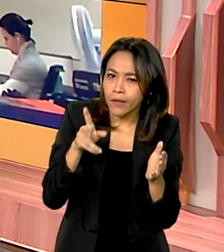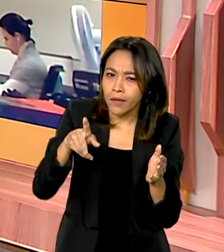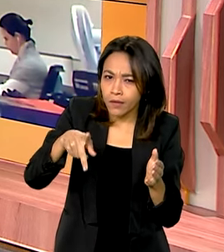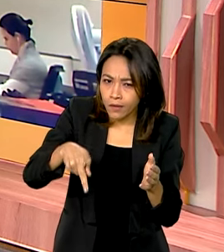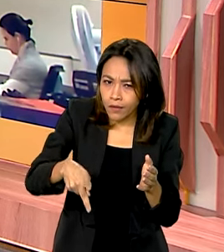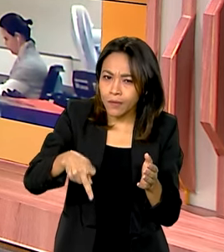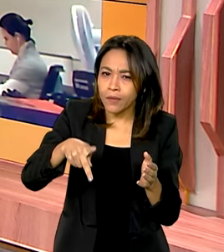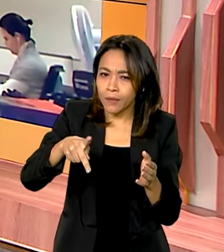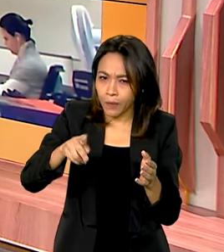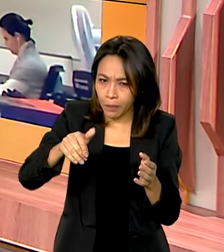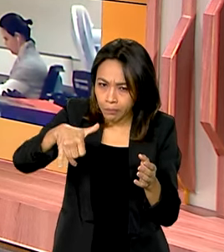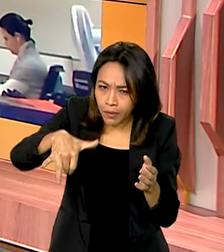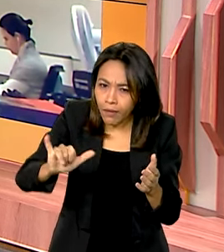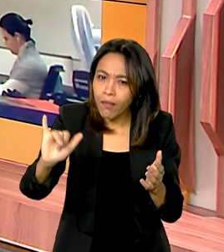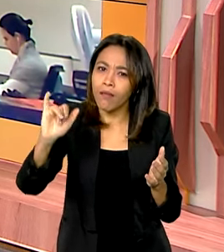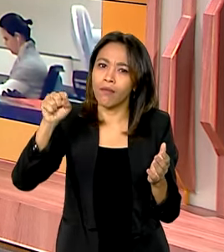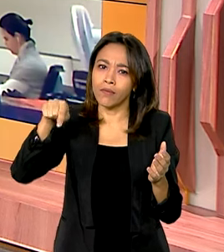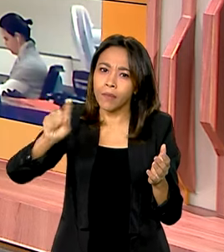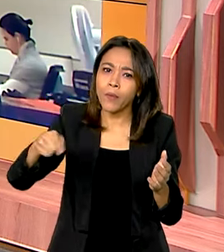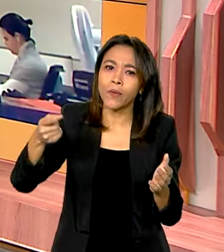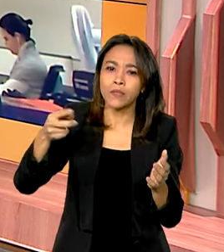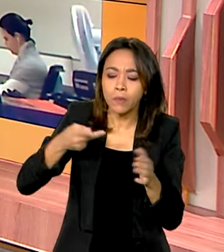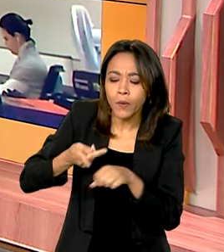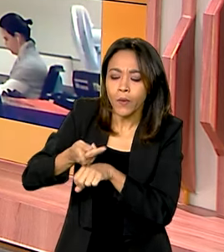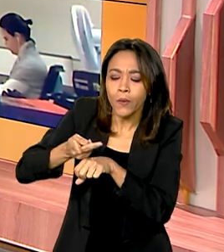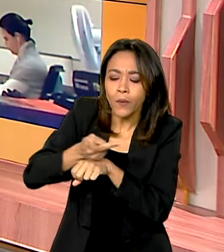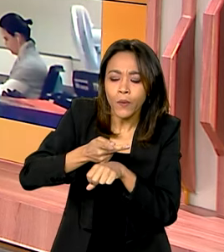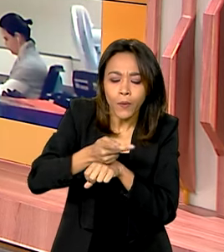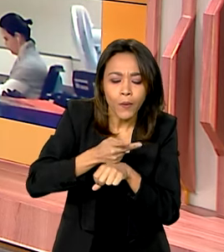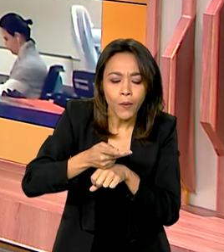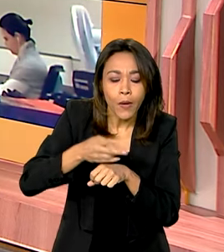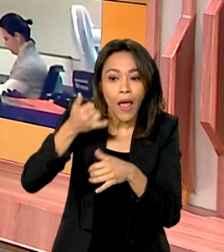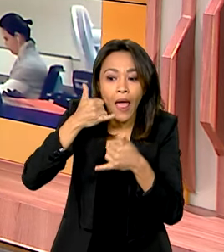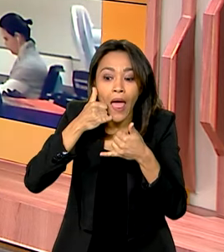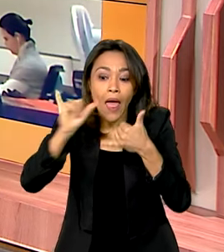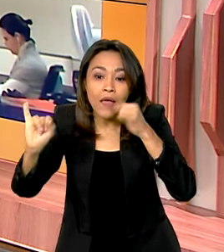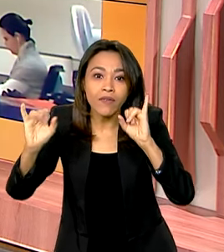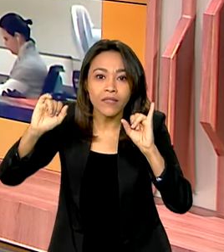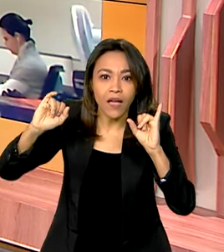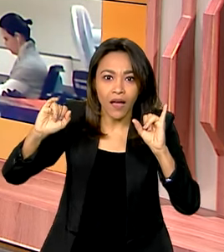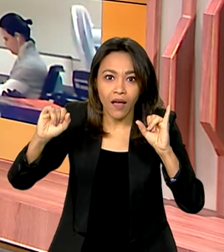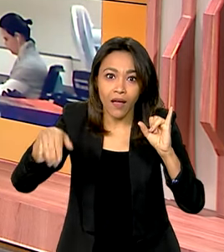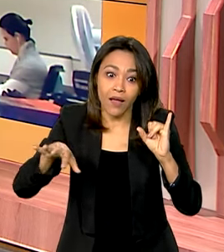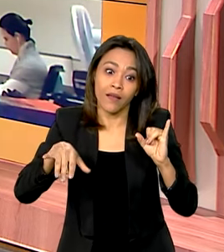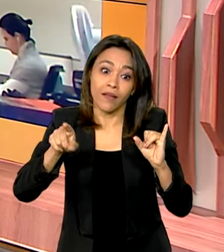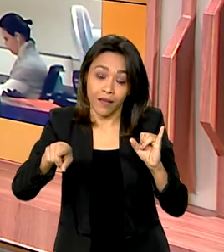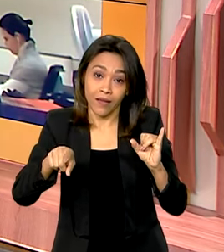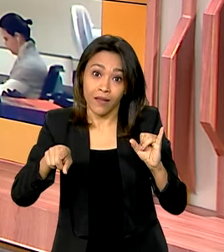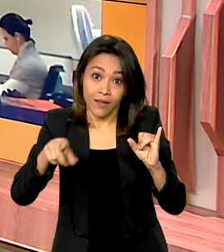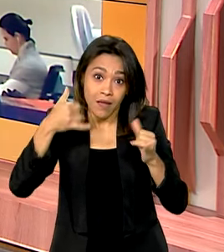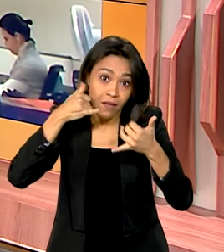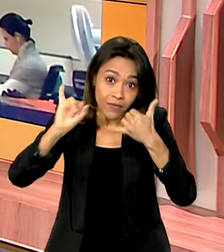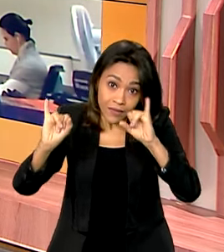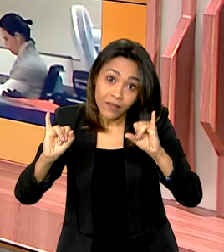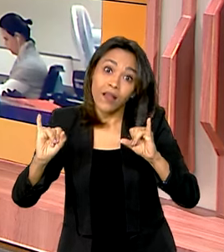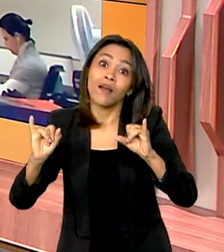E você procura por prevenção de desastres. E chega lá, você encontra, é prevenção SGB, é isso?